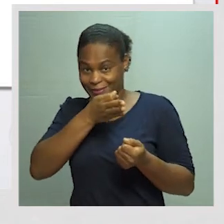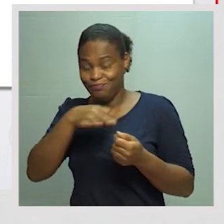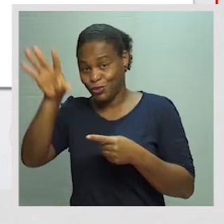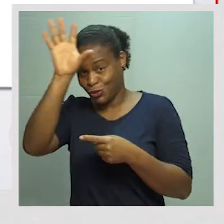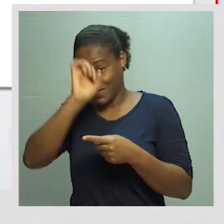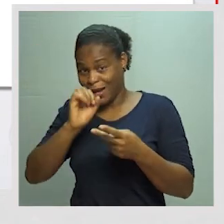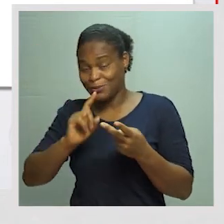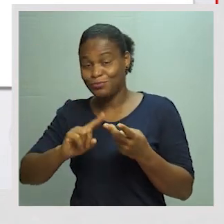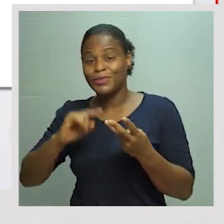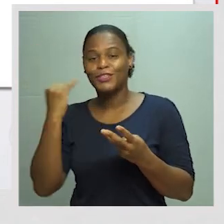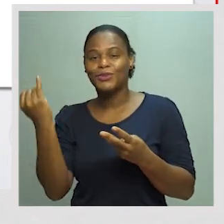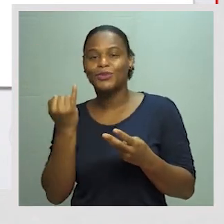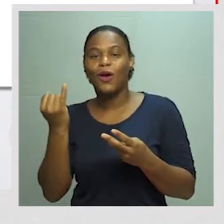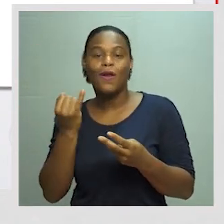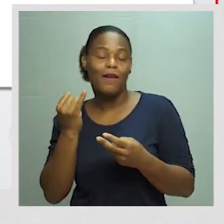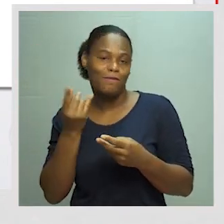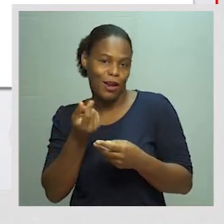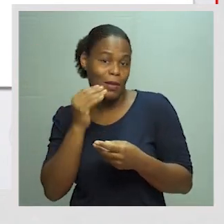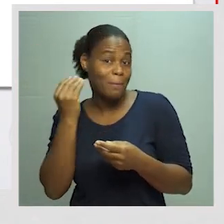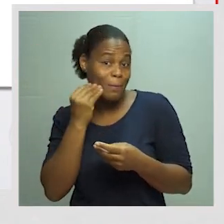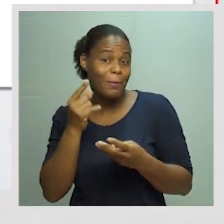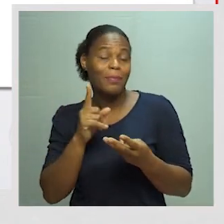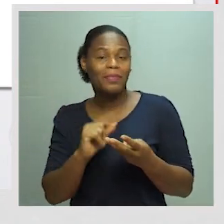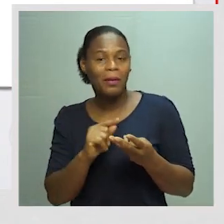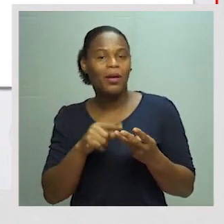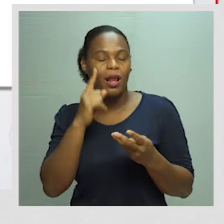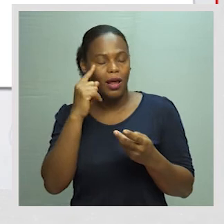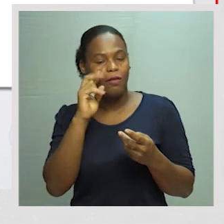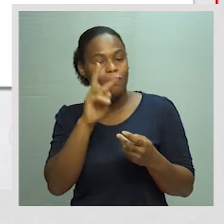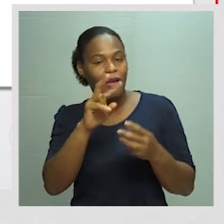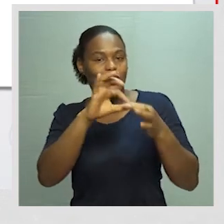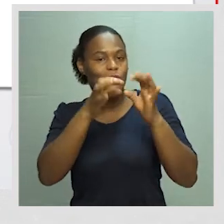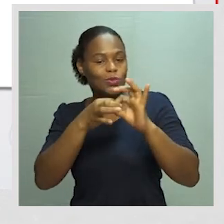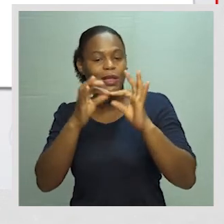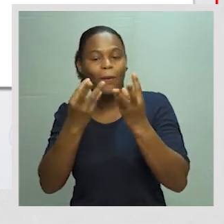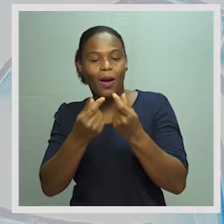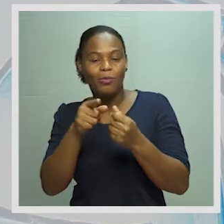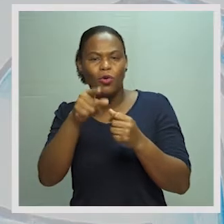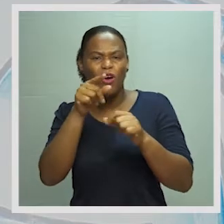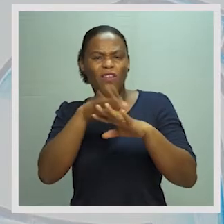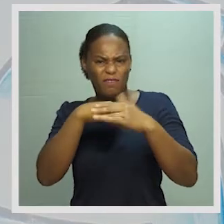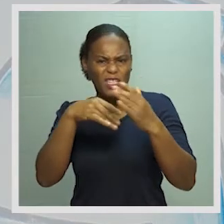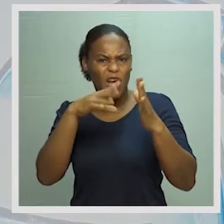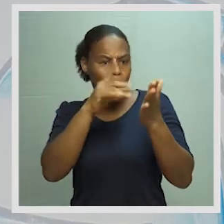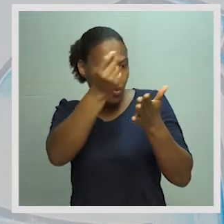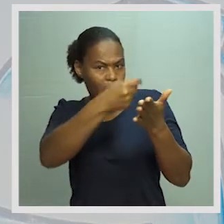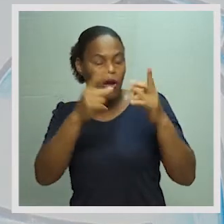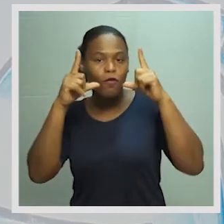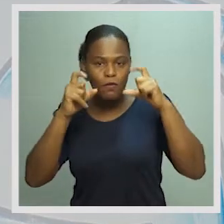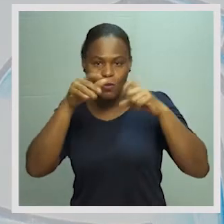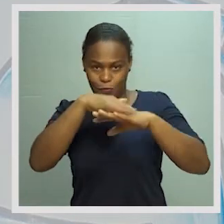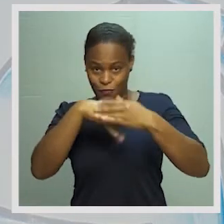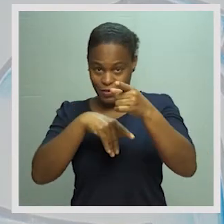do Estado e das instituições financeiras, tendo em conta o seguinte circuito econômico. Portanto, nós temos